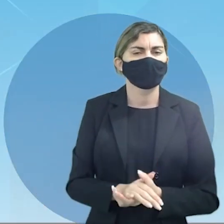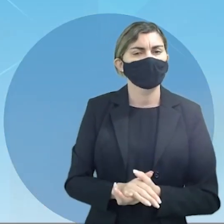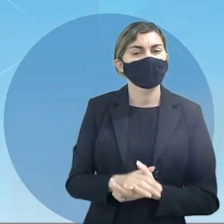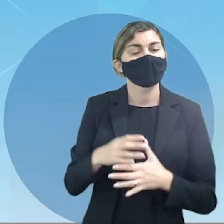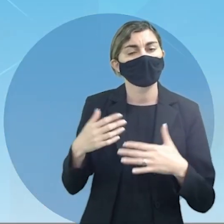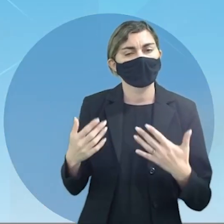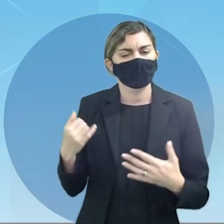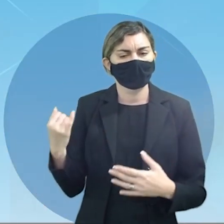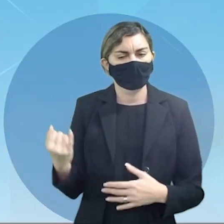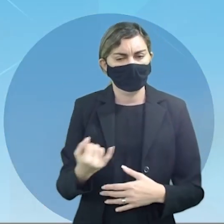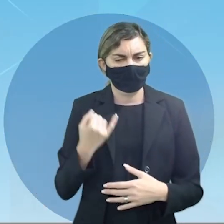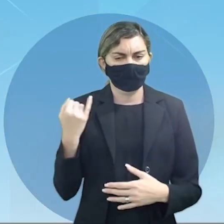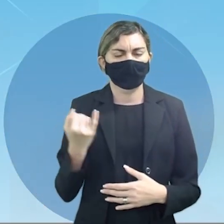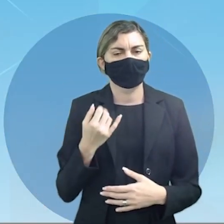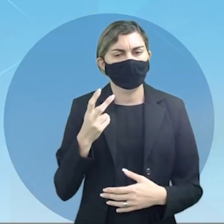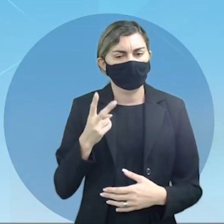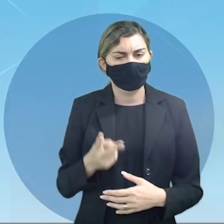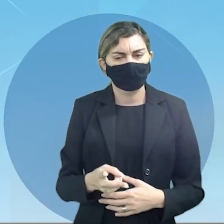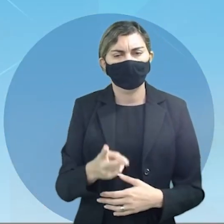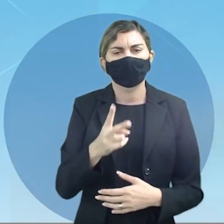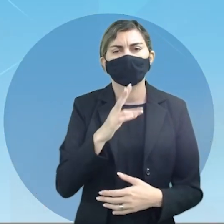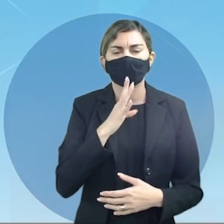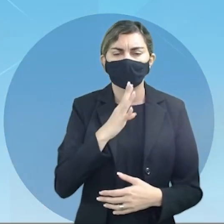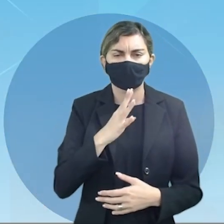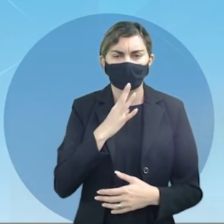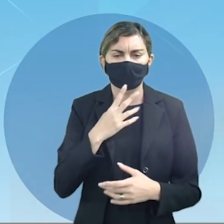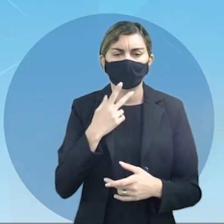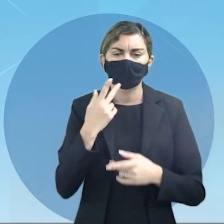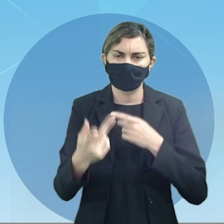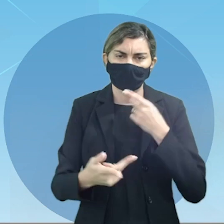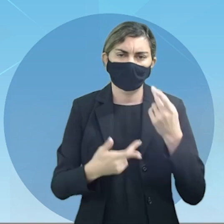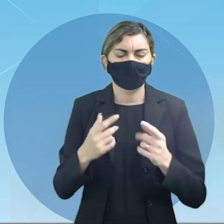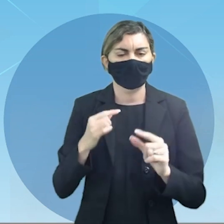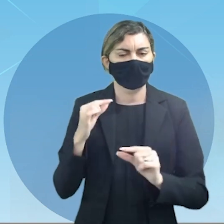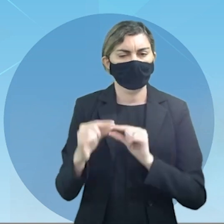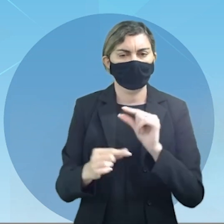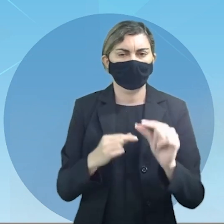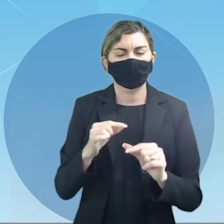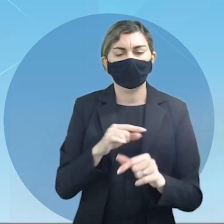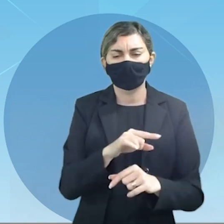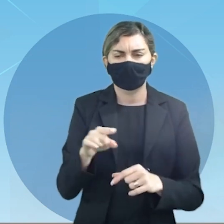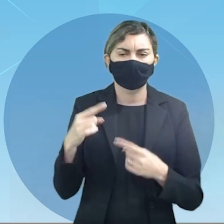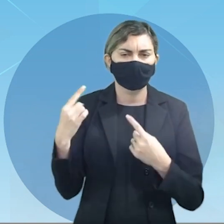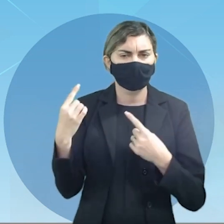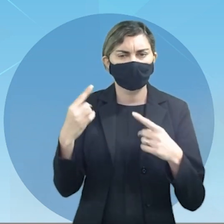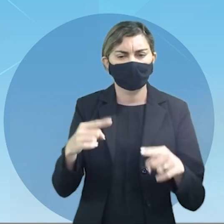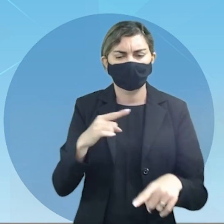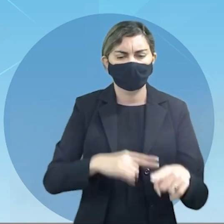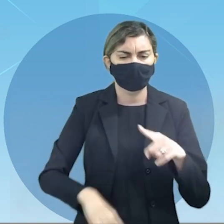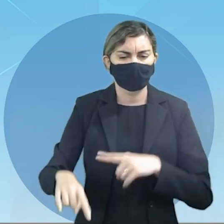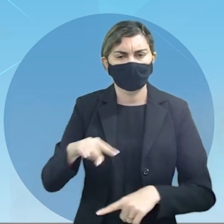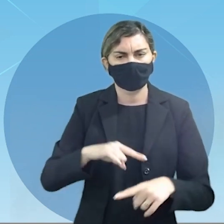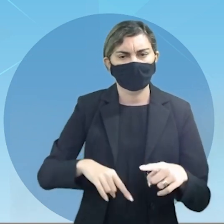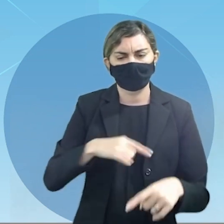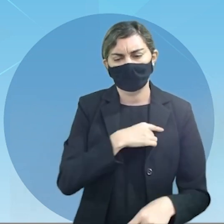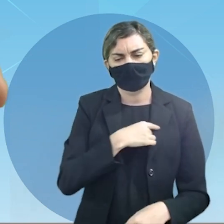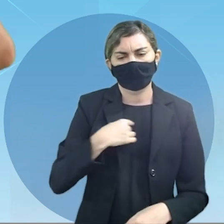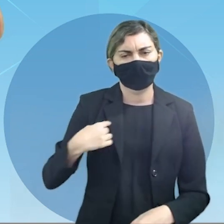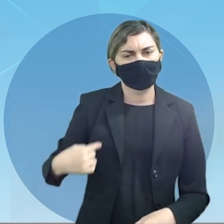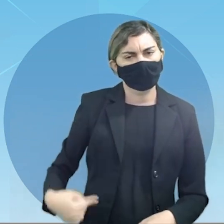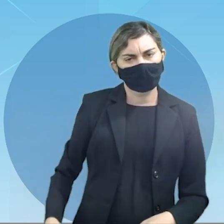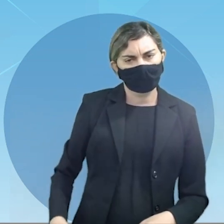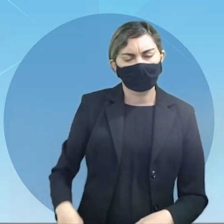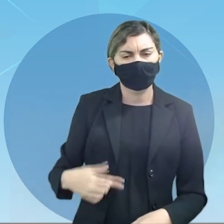então é importante sempre conhecer mas falamos um pouco que ele foi contra a dominação da China a